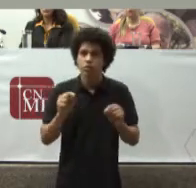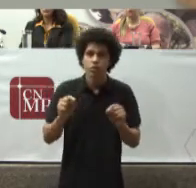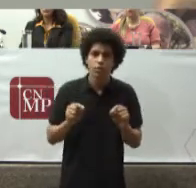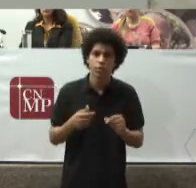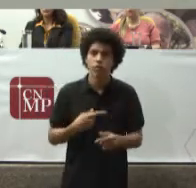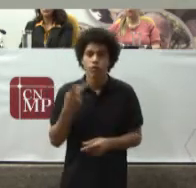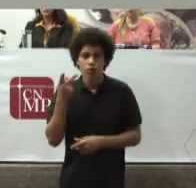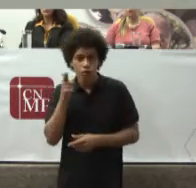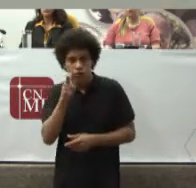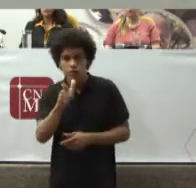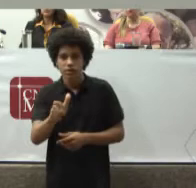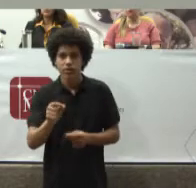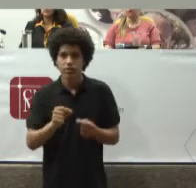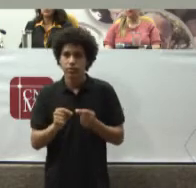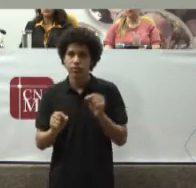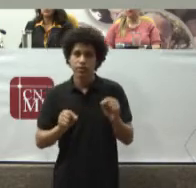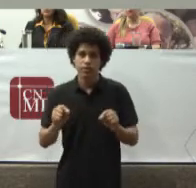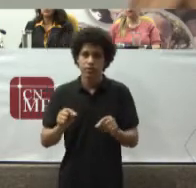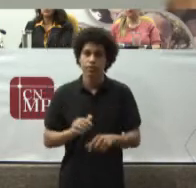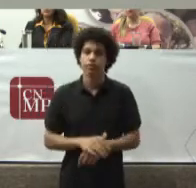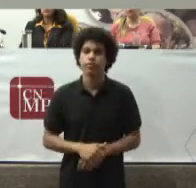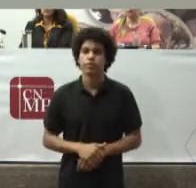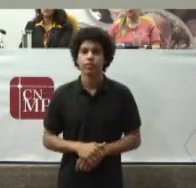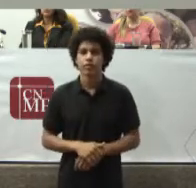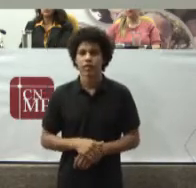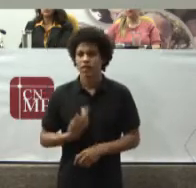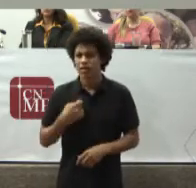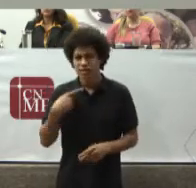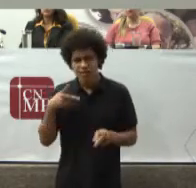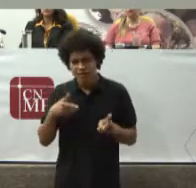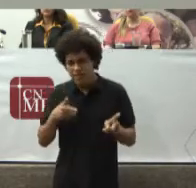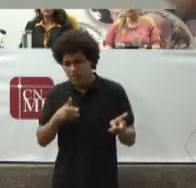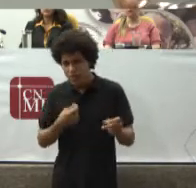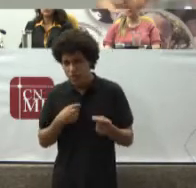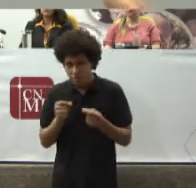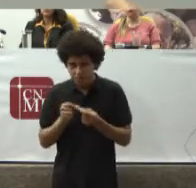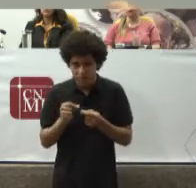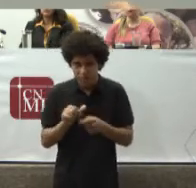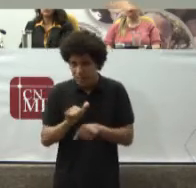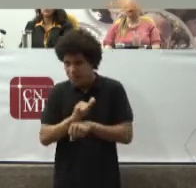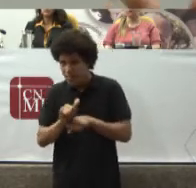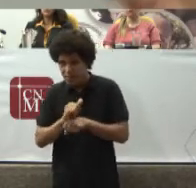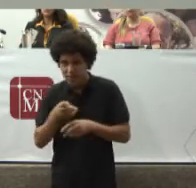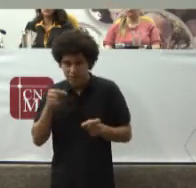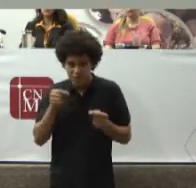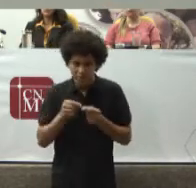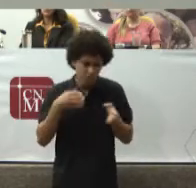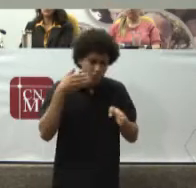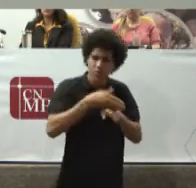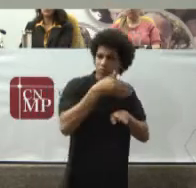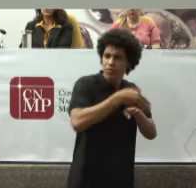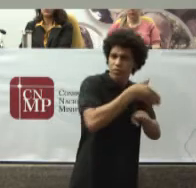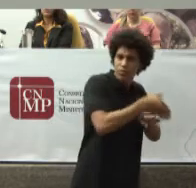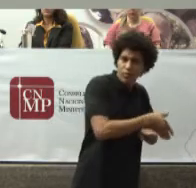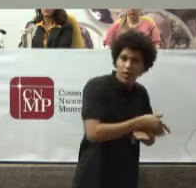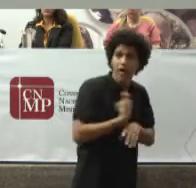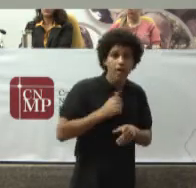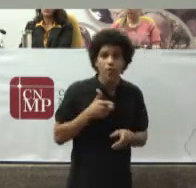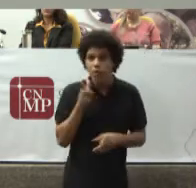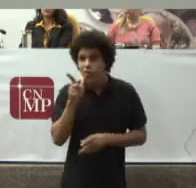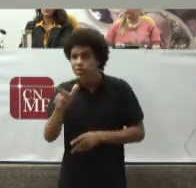as ações Repetidas Elas promovem Muitos resultados E às vezes